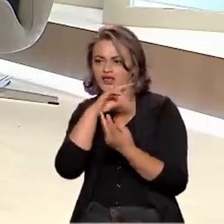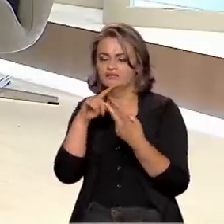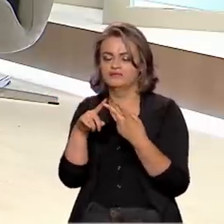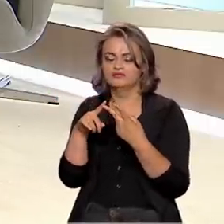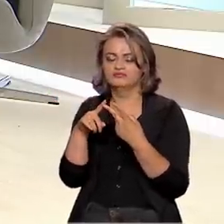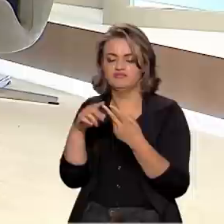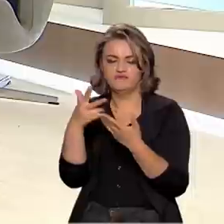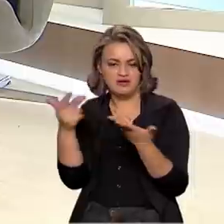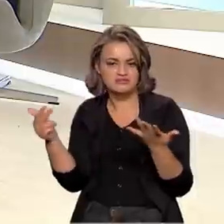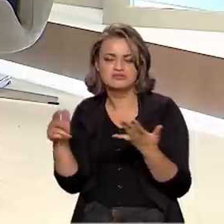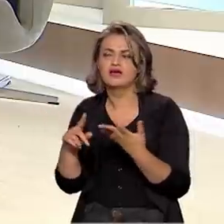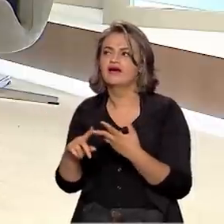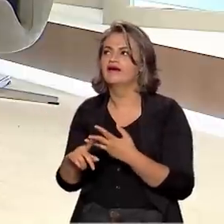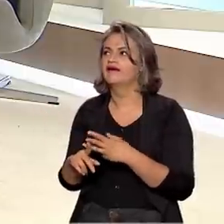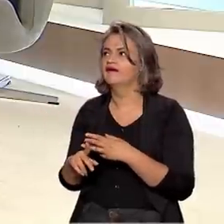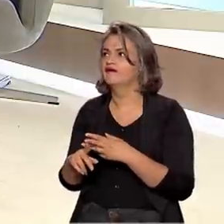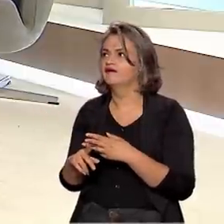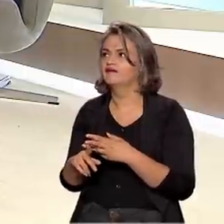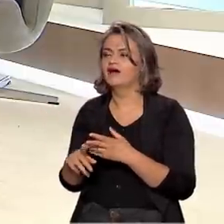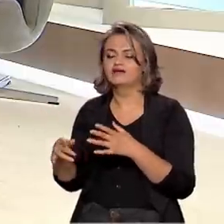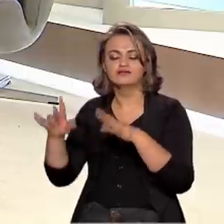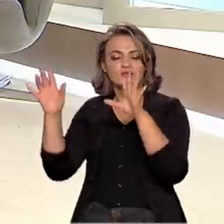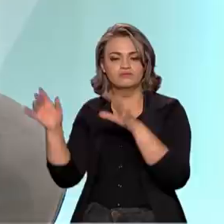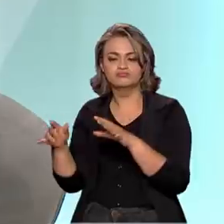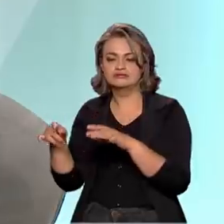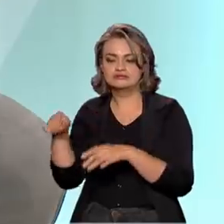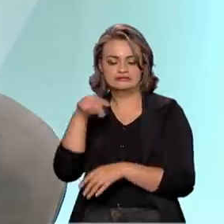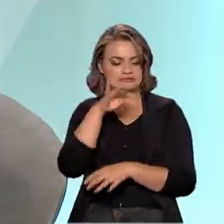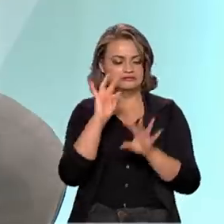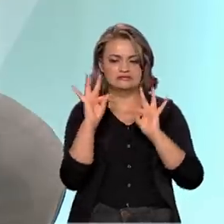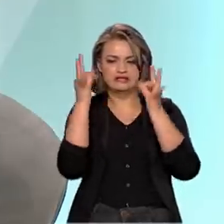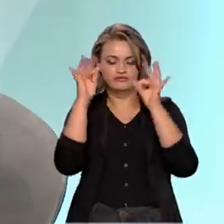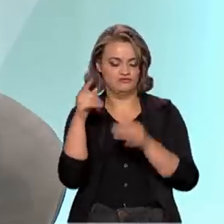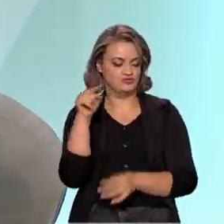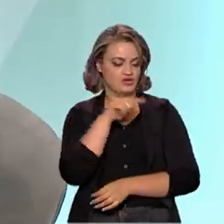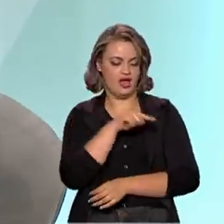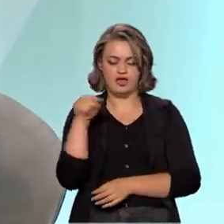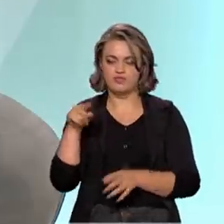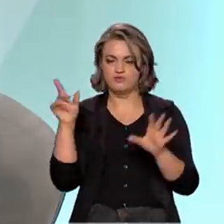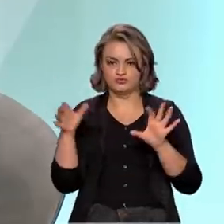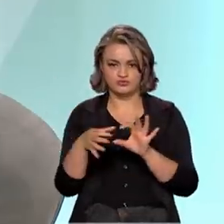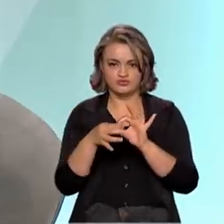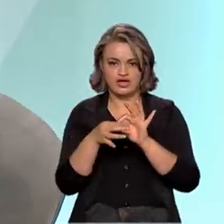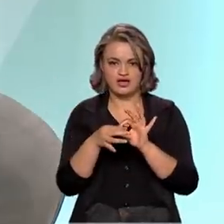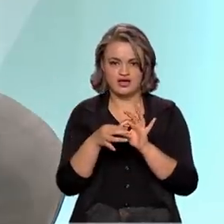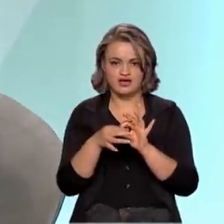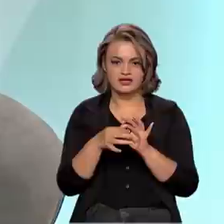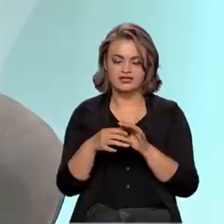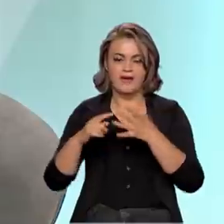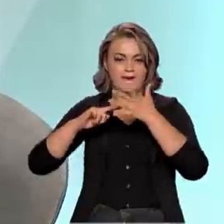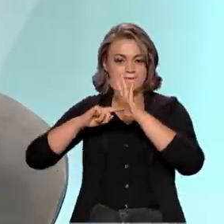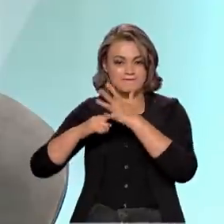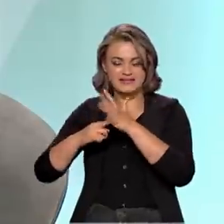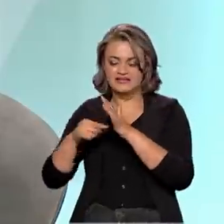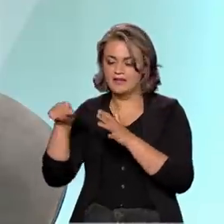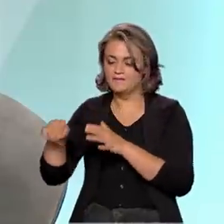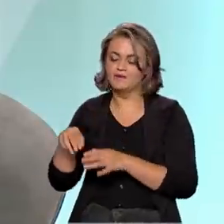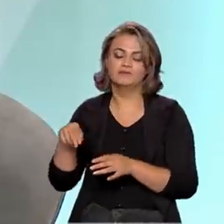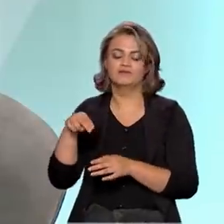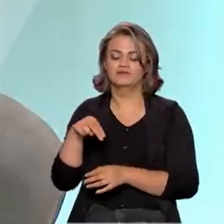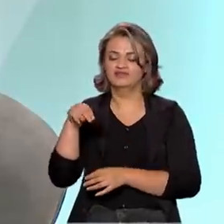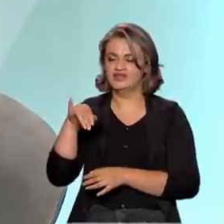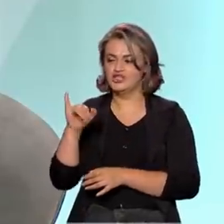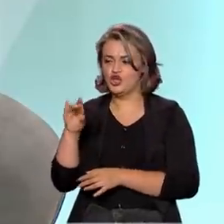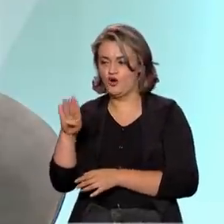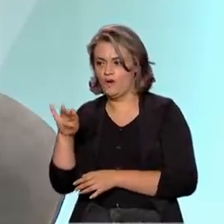ligas. E agora, a junção dessas duas tecnologias, que é interessante, que é a tal da superbateria de nióbio grafeno,